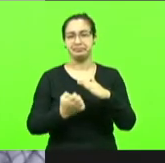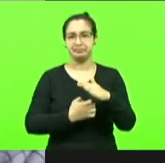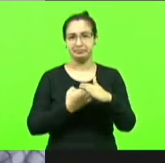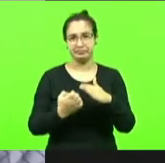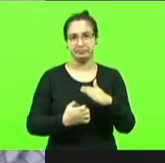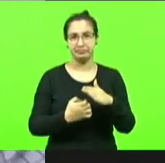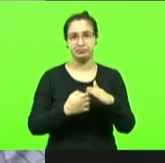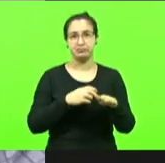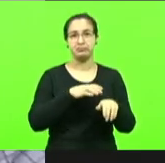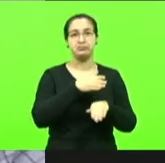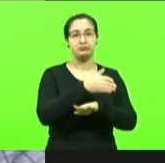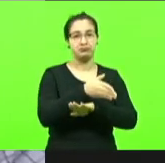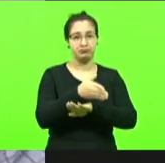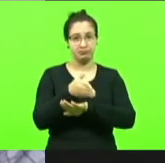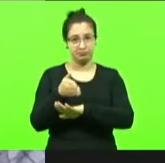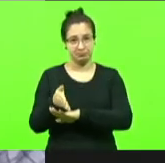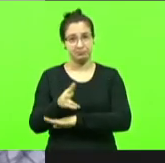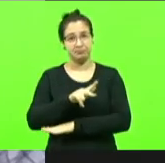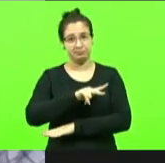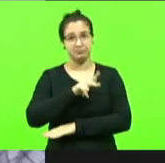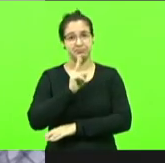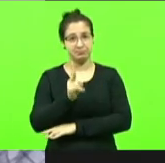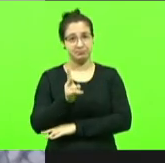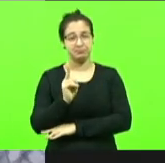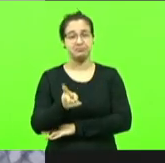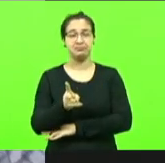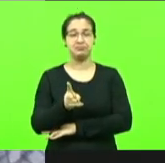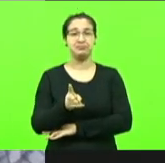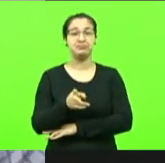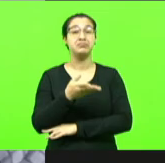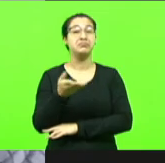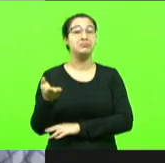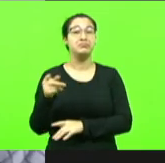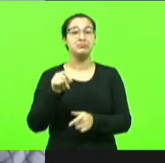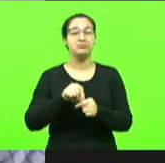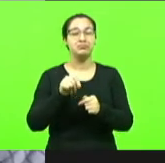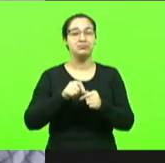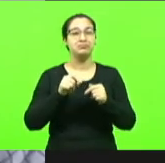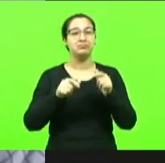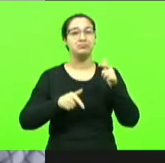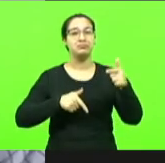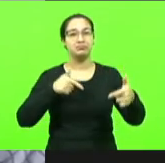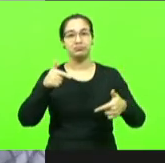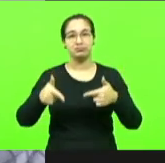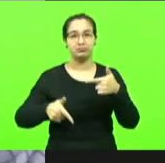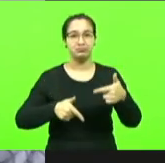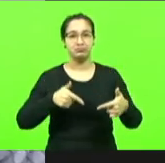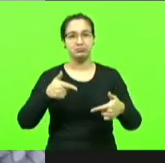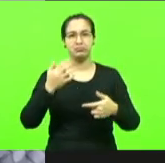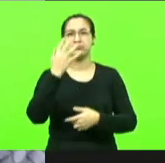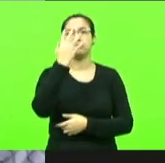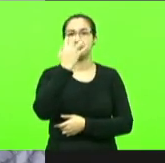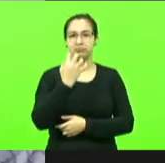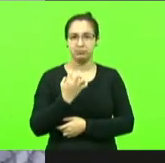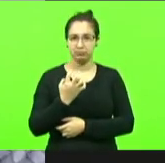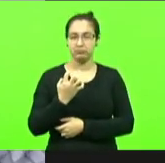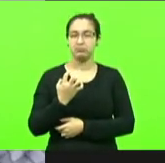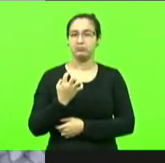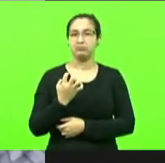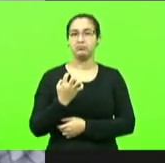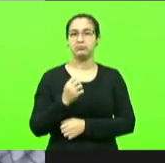envolvidas nós podemos dizer que fazem um trabalho sério um trabalho